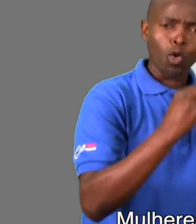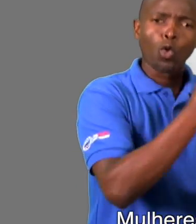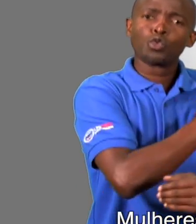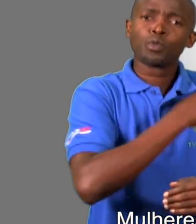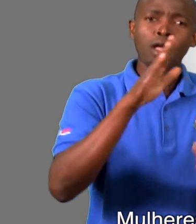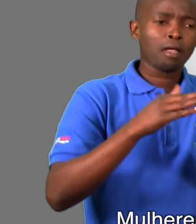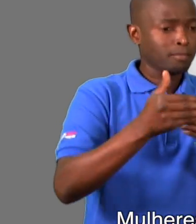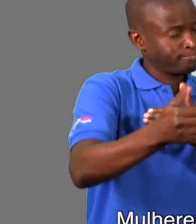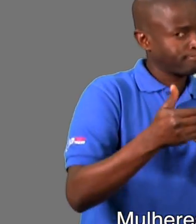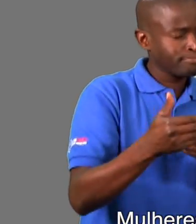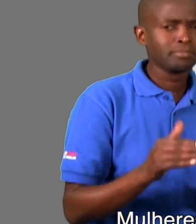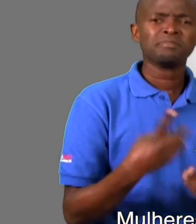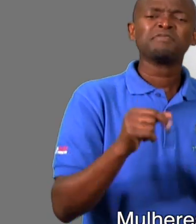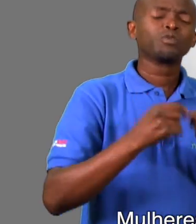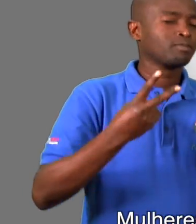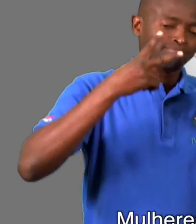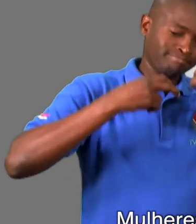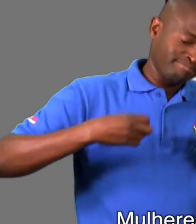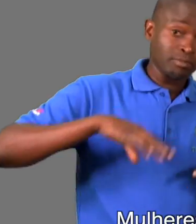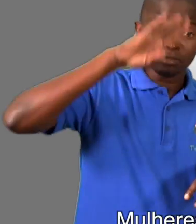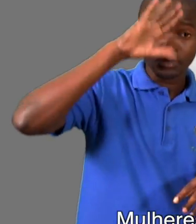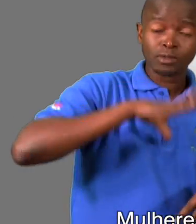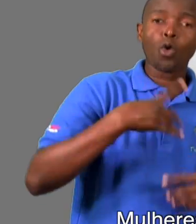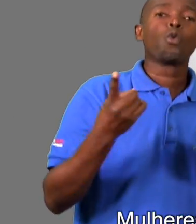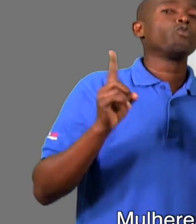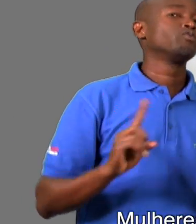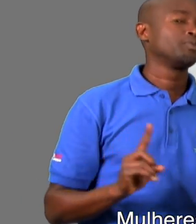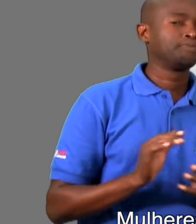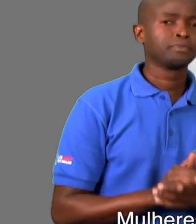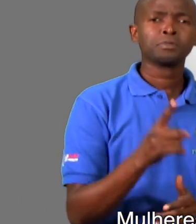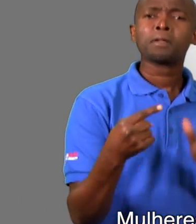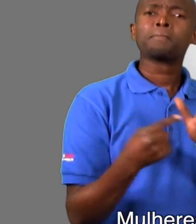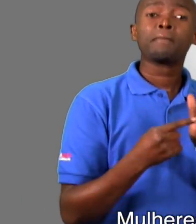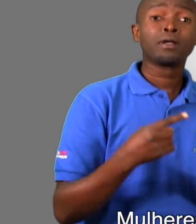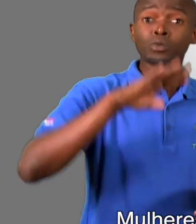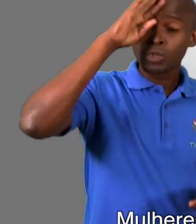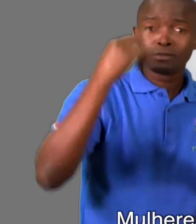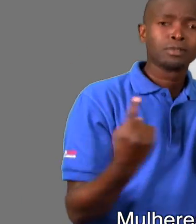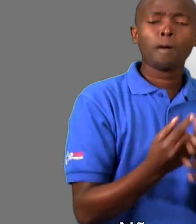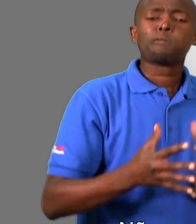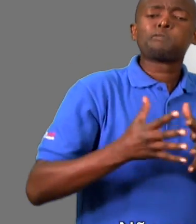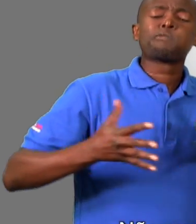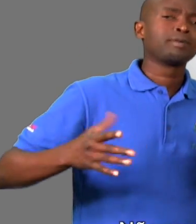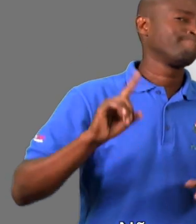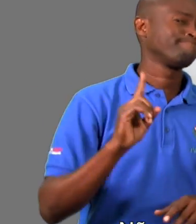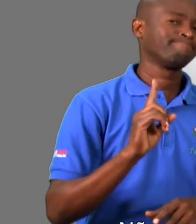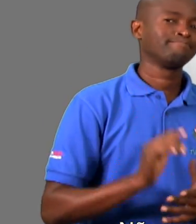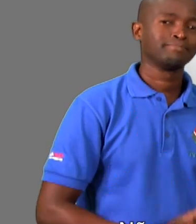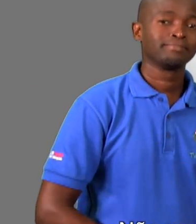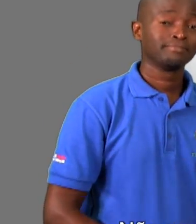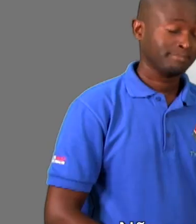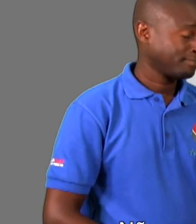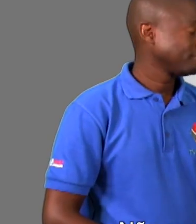Mulheres, façam o teste numa unidade sanitária mais próxima, enquanto é tempo. Não queiram aumentar